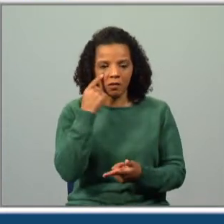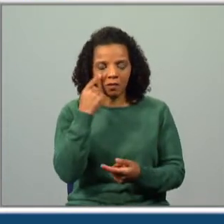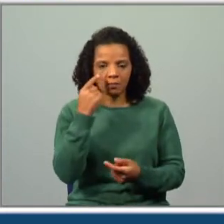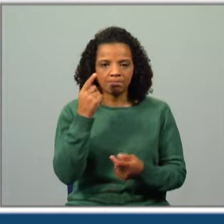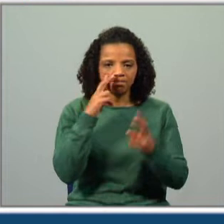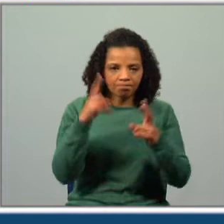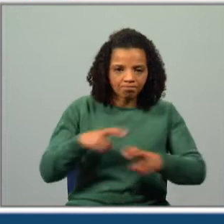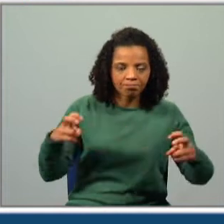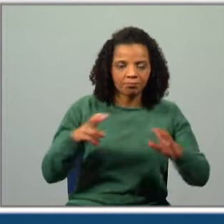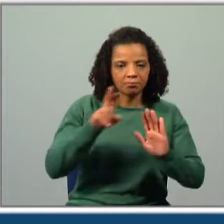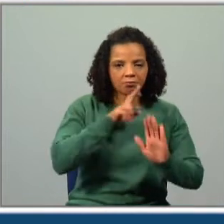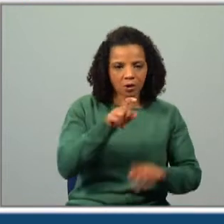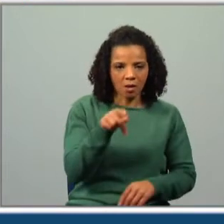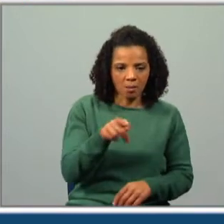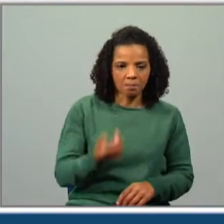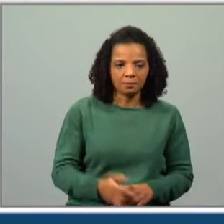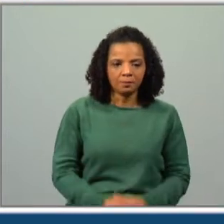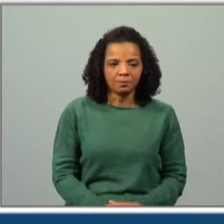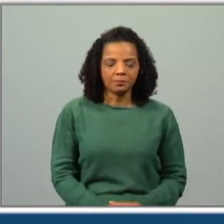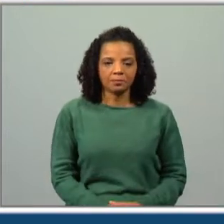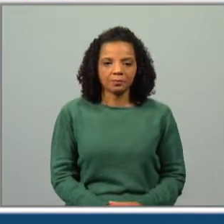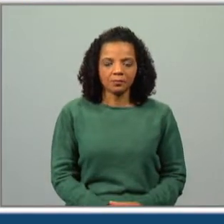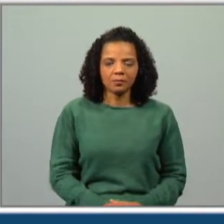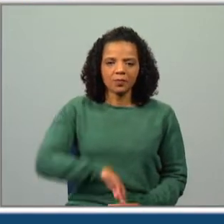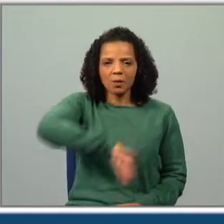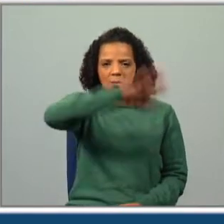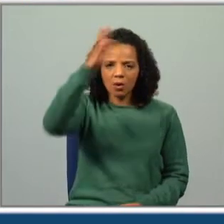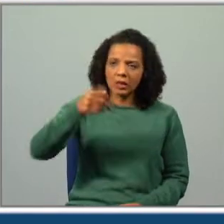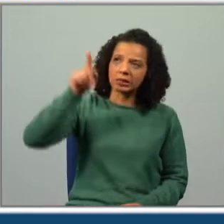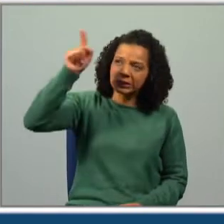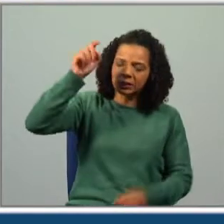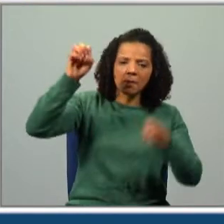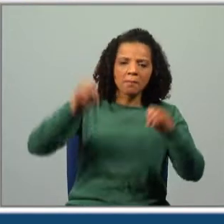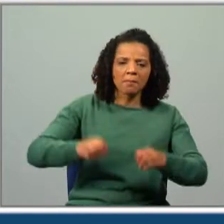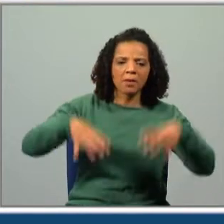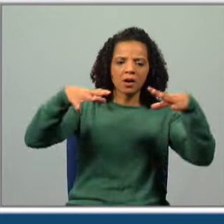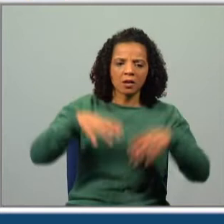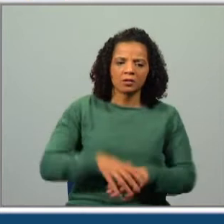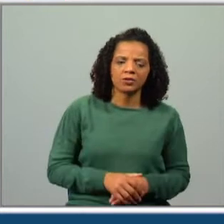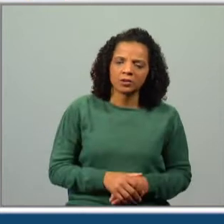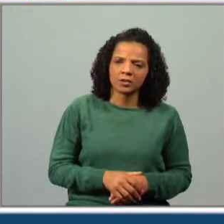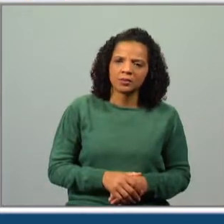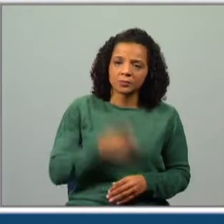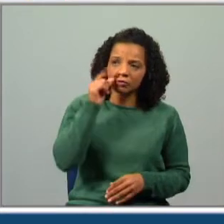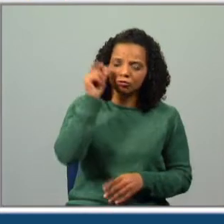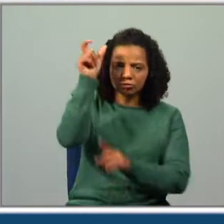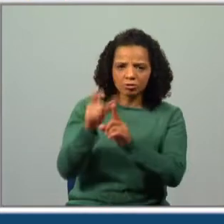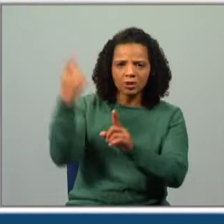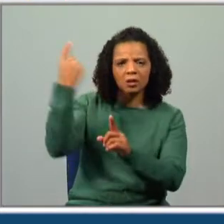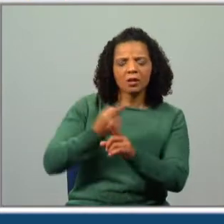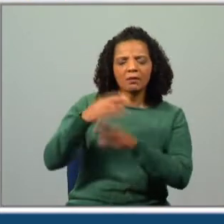a resposta no excerto. Aquela montanha era mágica. O que deveria fazer Alberto?